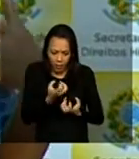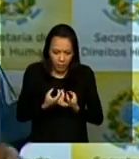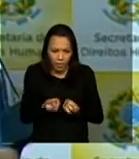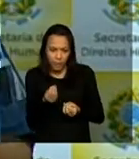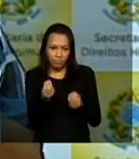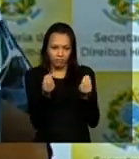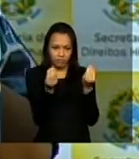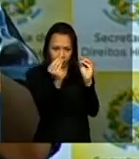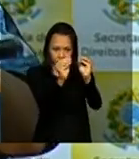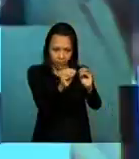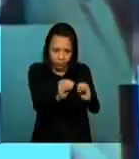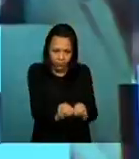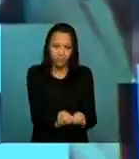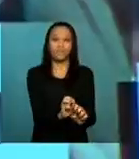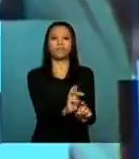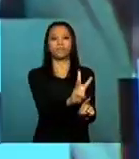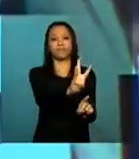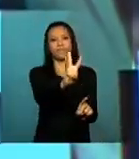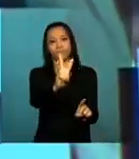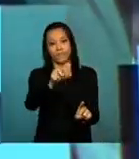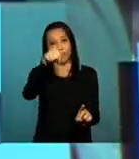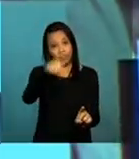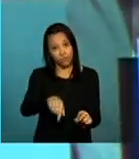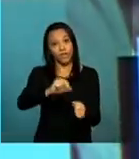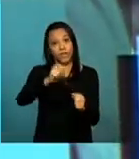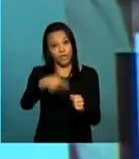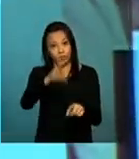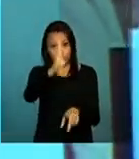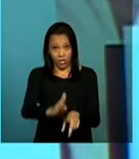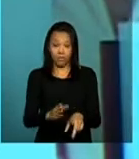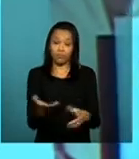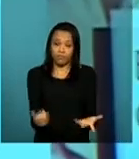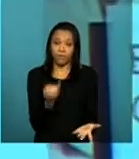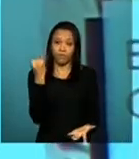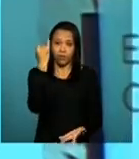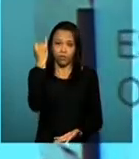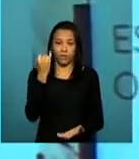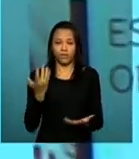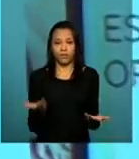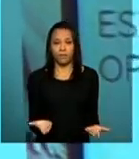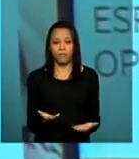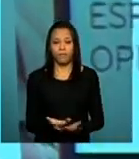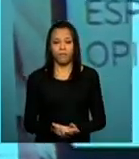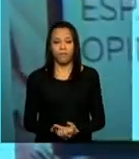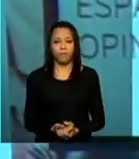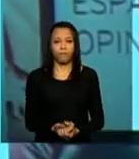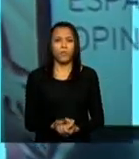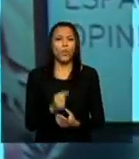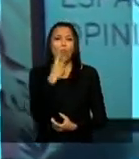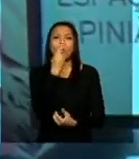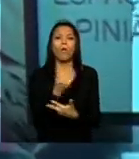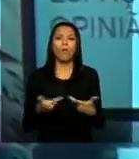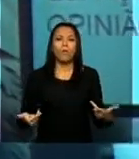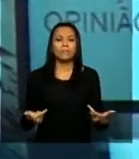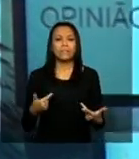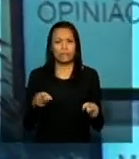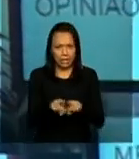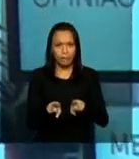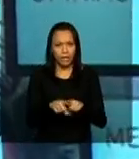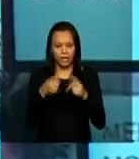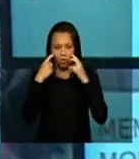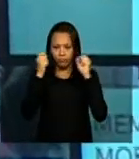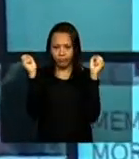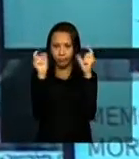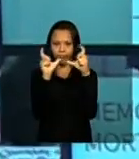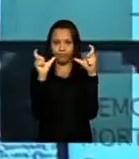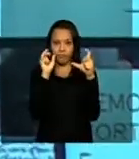de uma produção artística no Brasil da maior importância uma das coisas que me chamou atenção